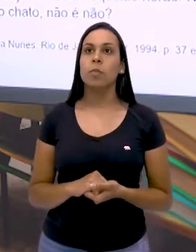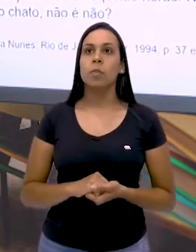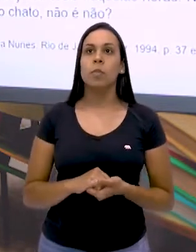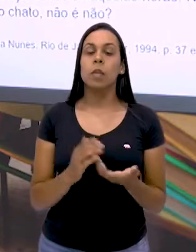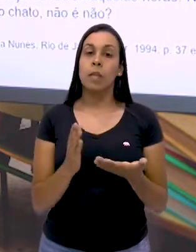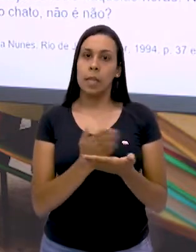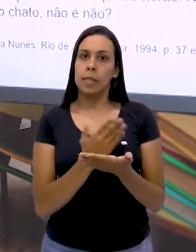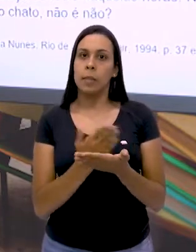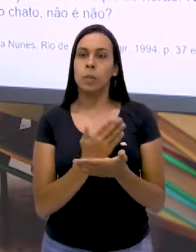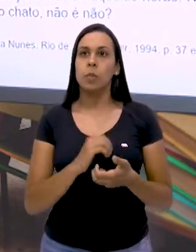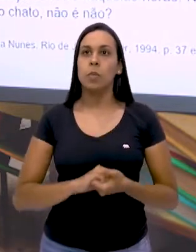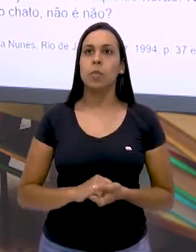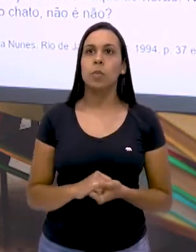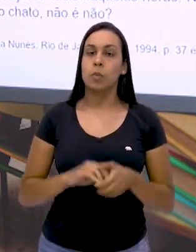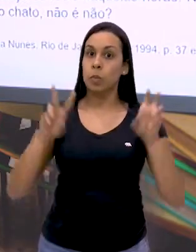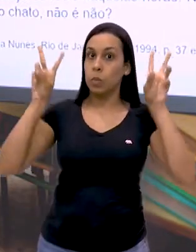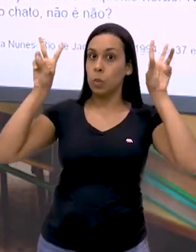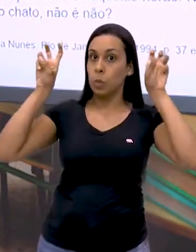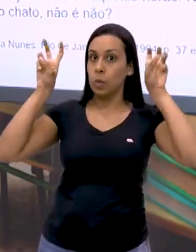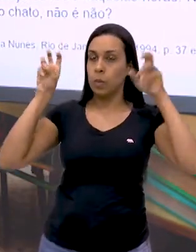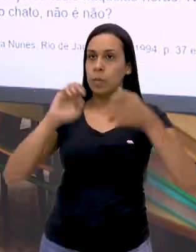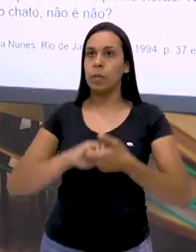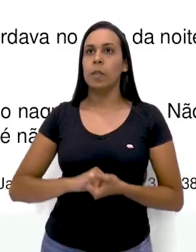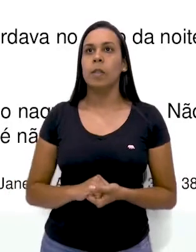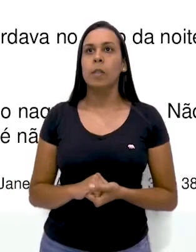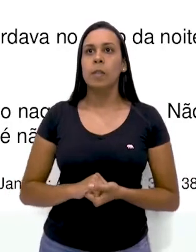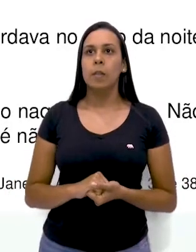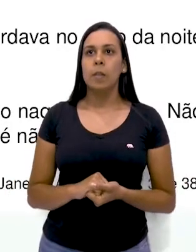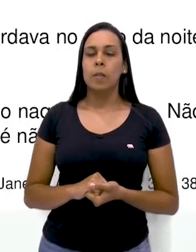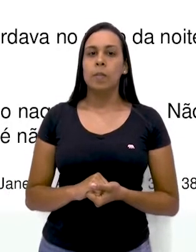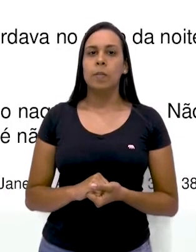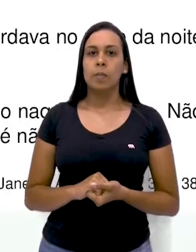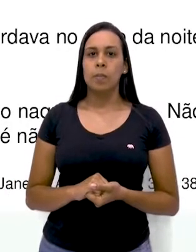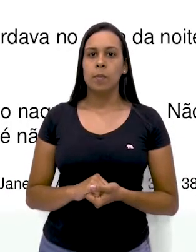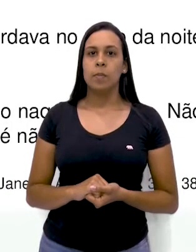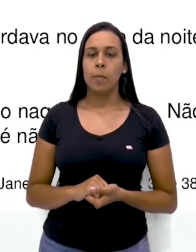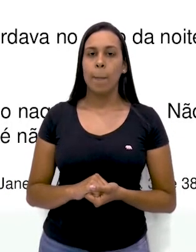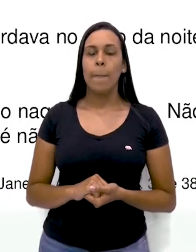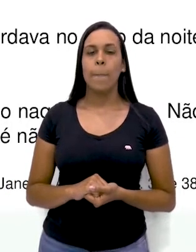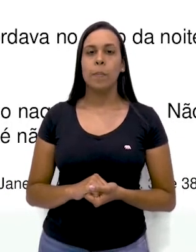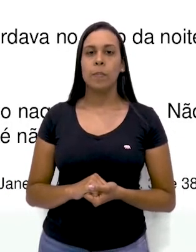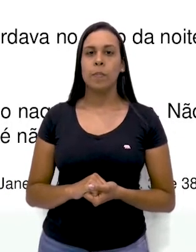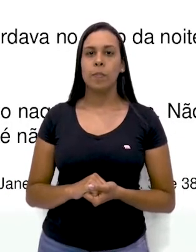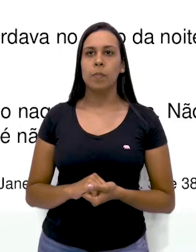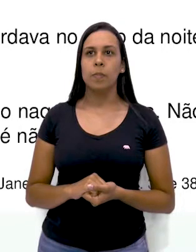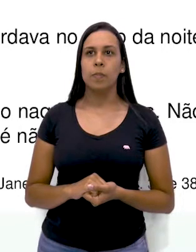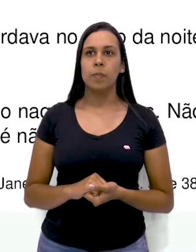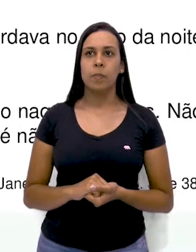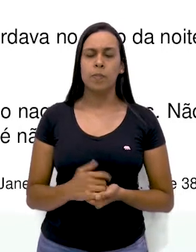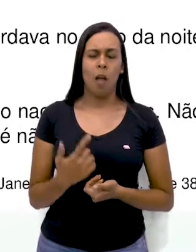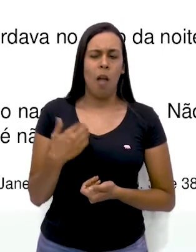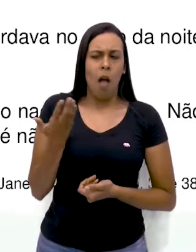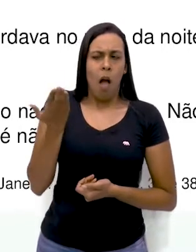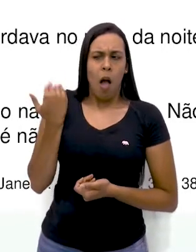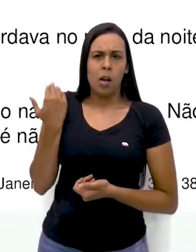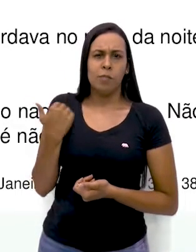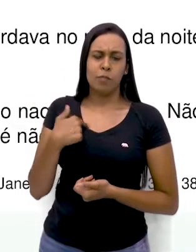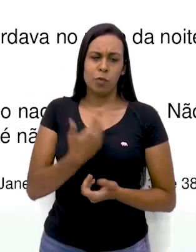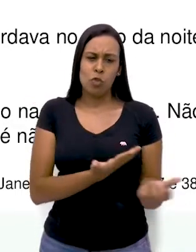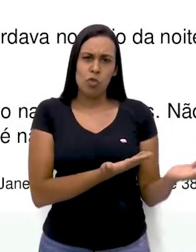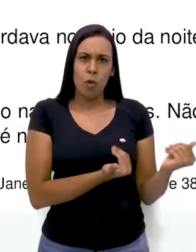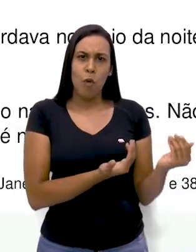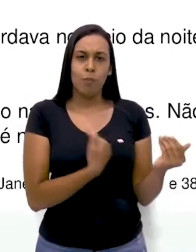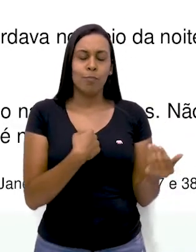Cadernos. Aqui é o título, tá, pessoal? Aí vai continuar o texto, ok? Na minha adolescência,